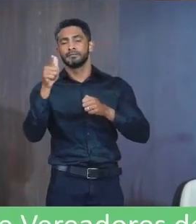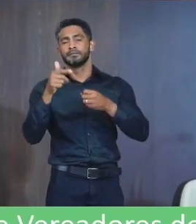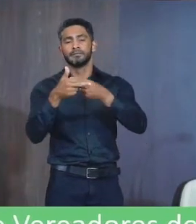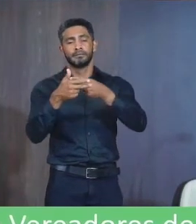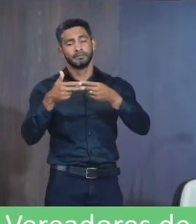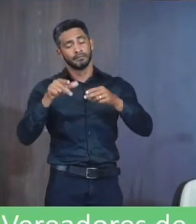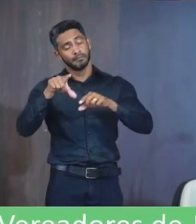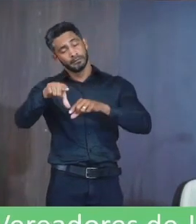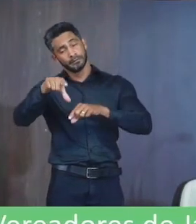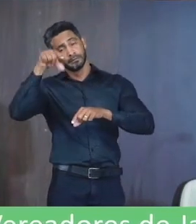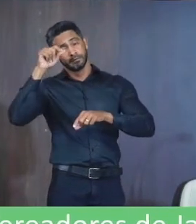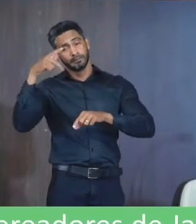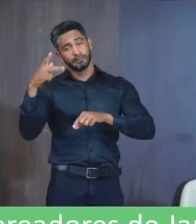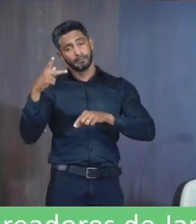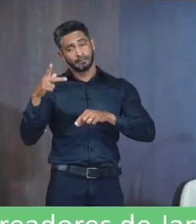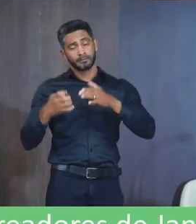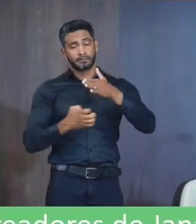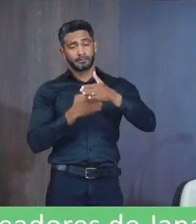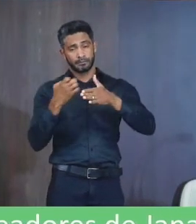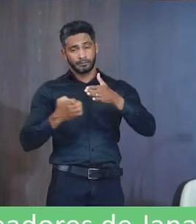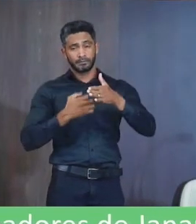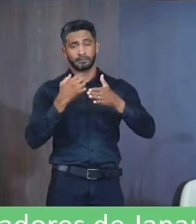empresa De correios E telégrafos